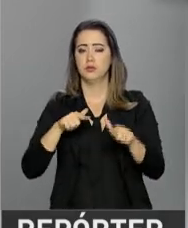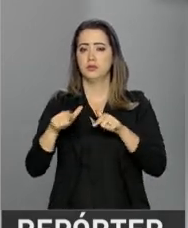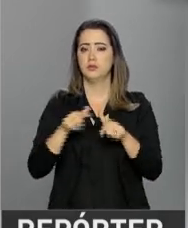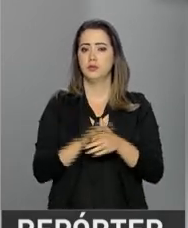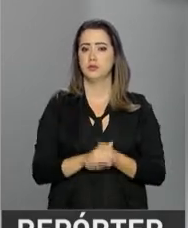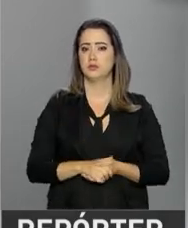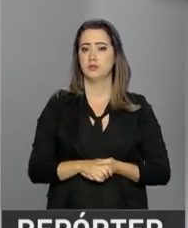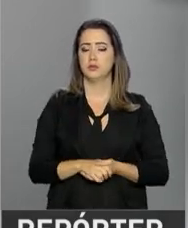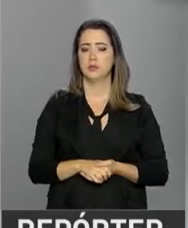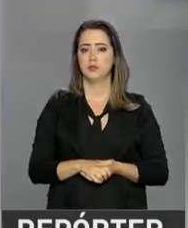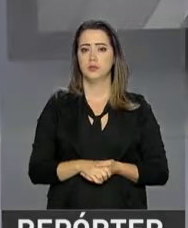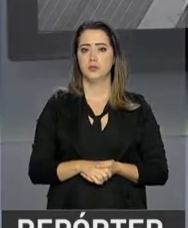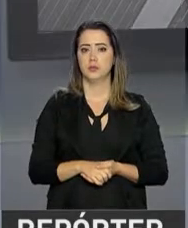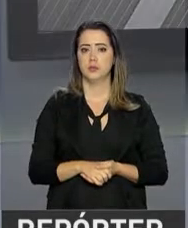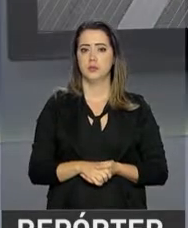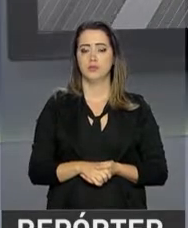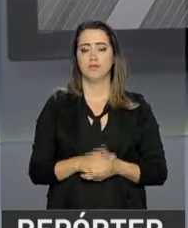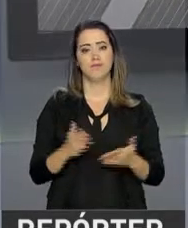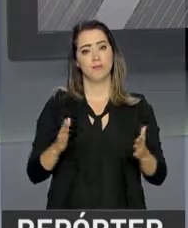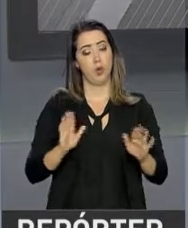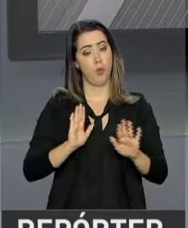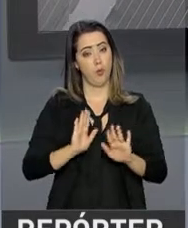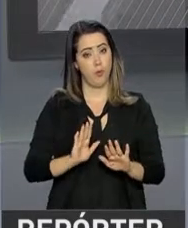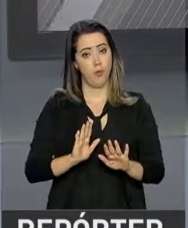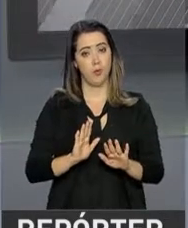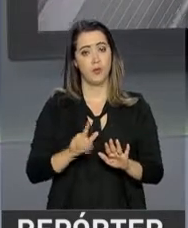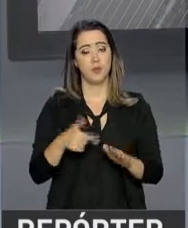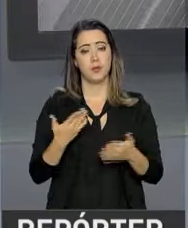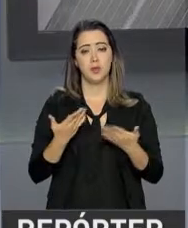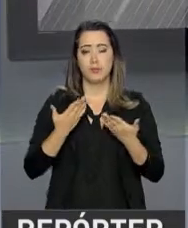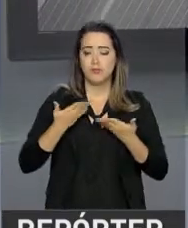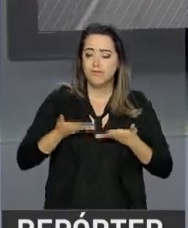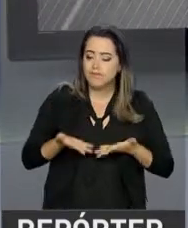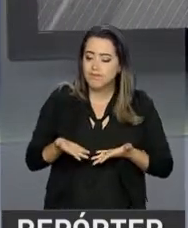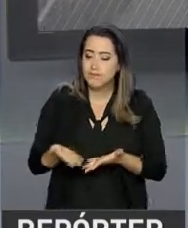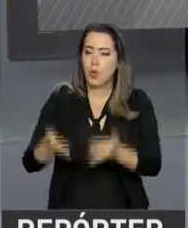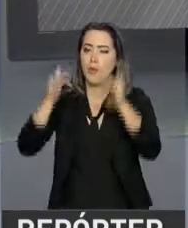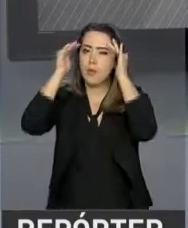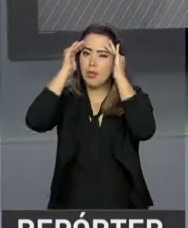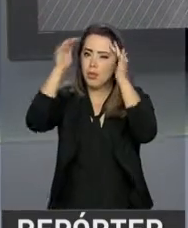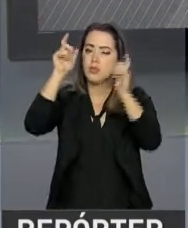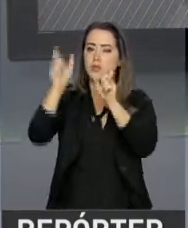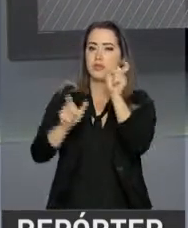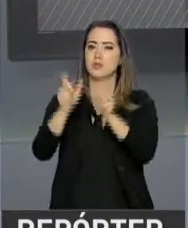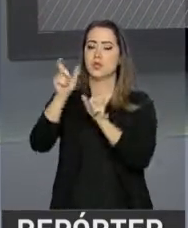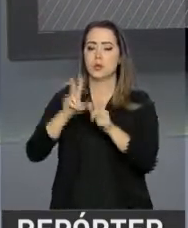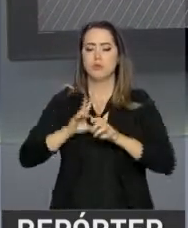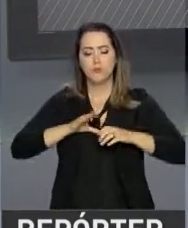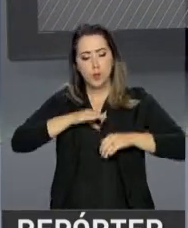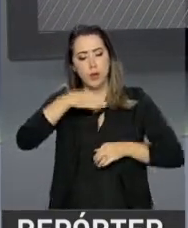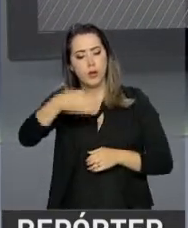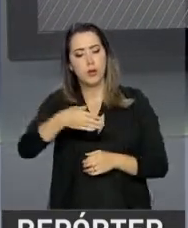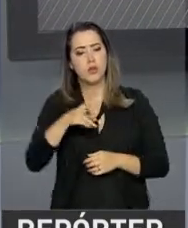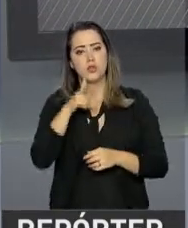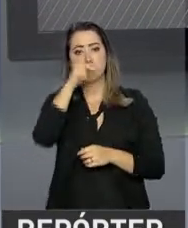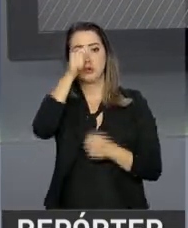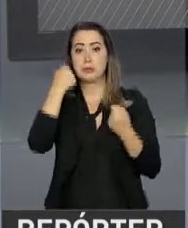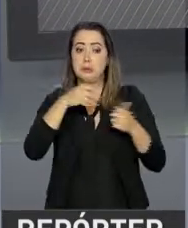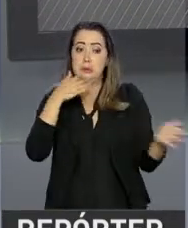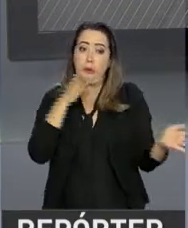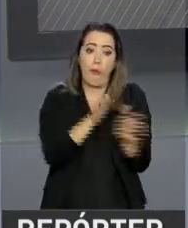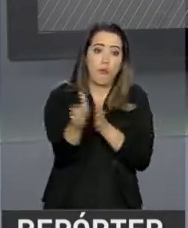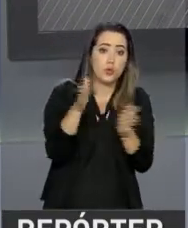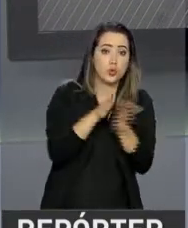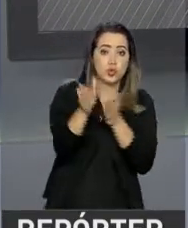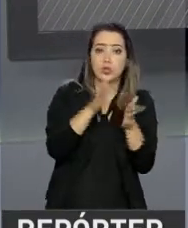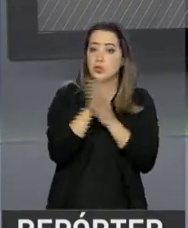vagas. Uma pausa para homenagear a coragem e a força de milhões de pessoas que são obrigadas a fugir de